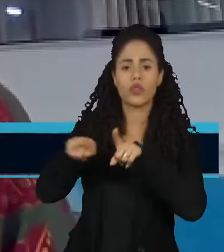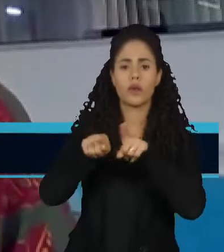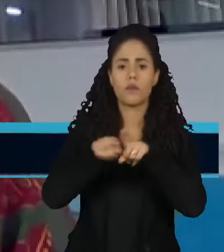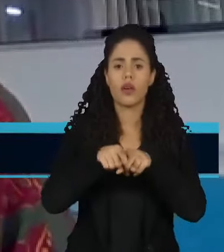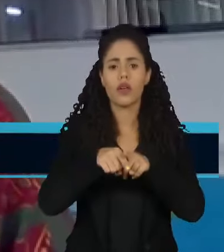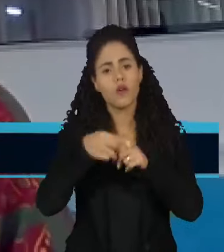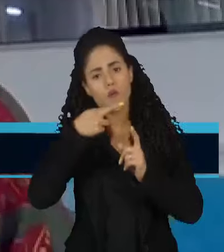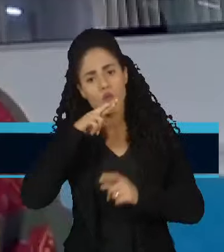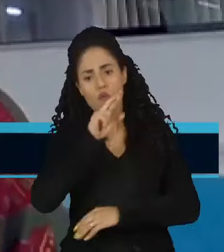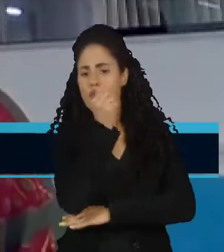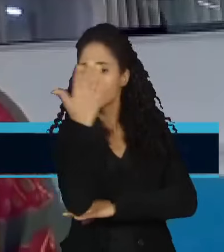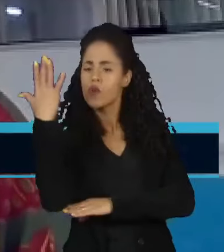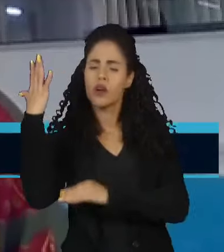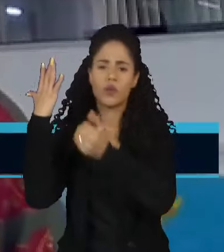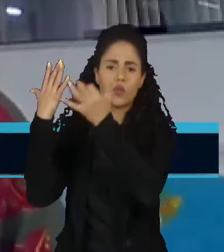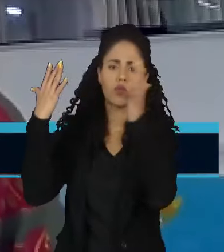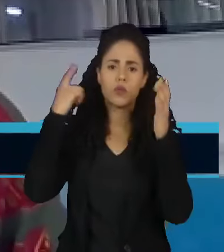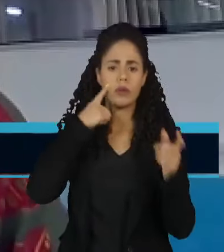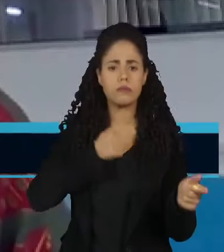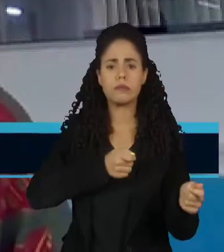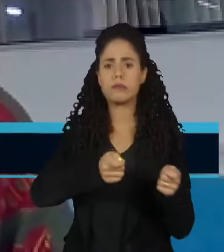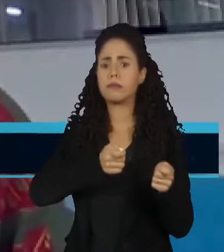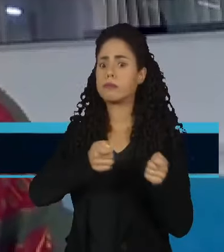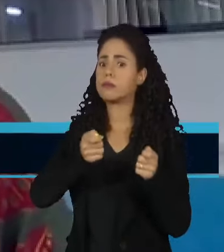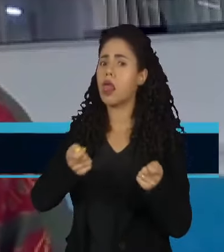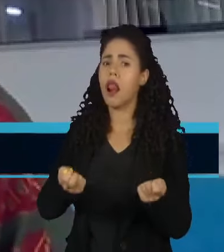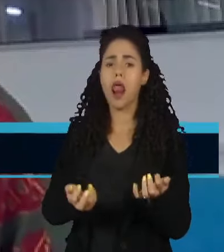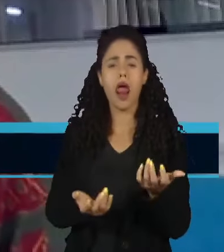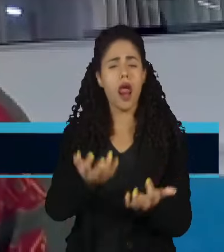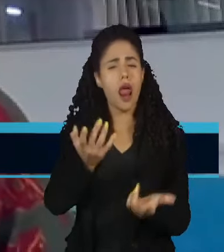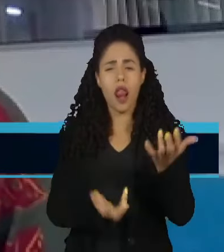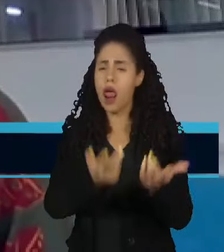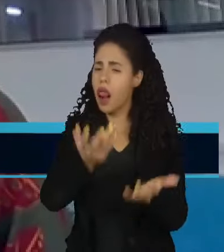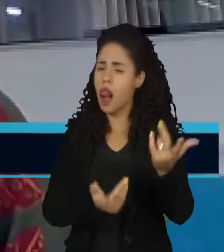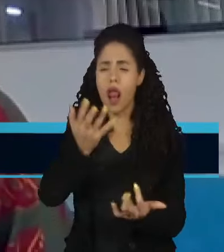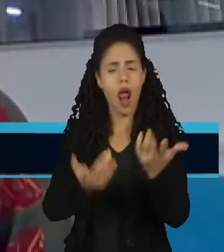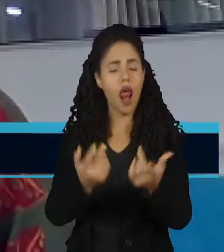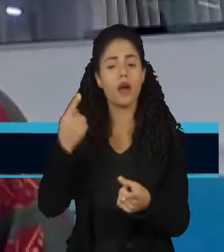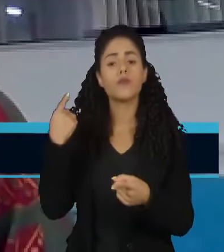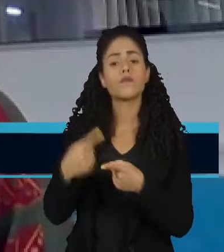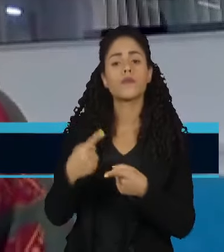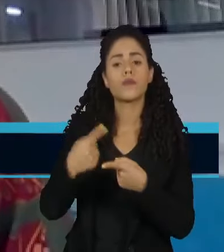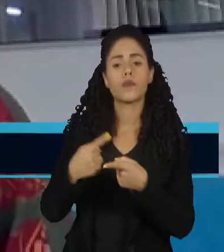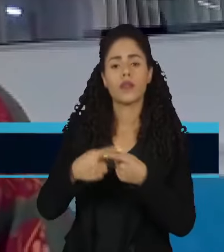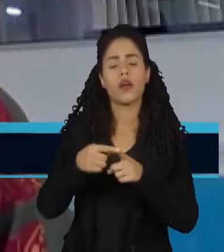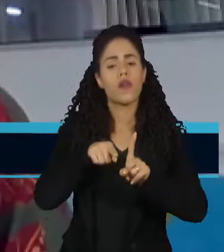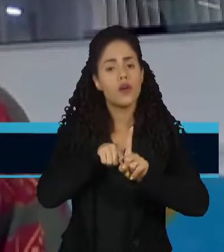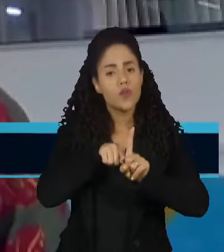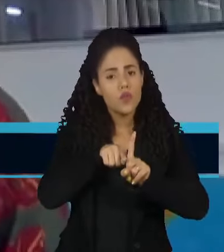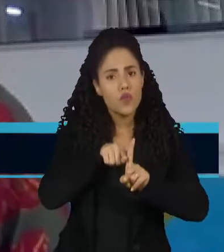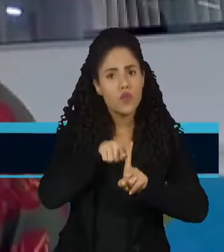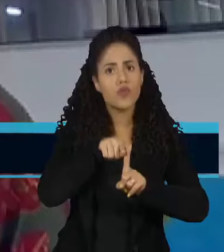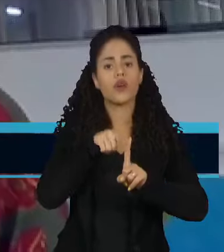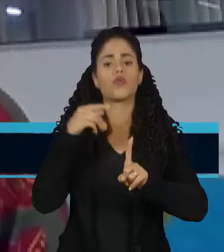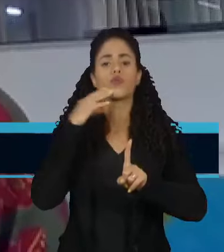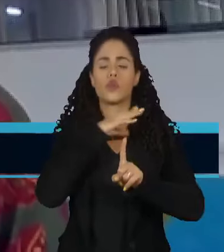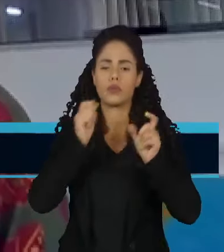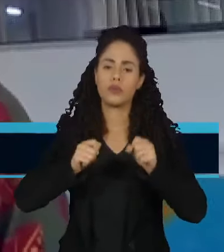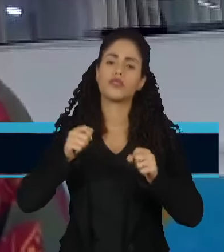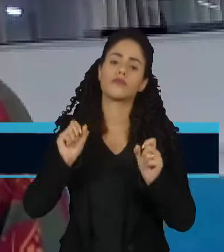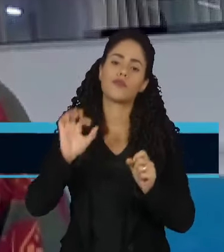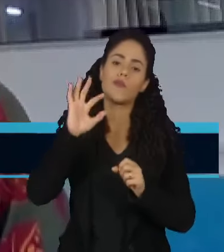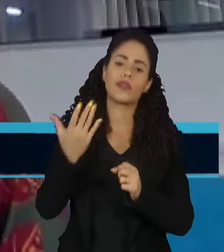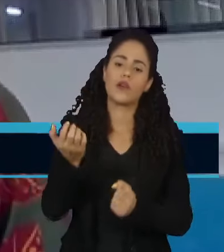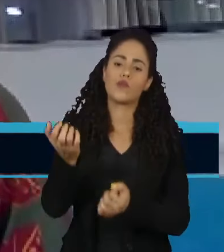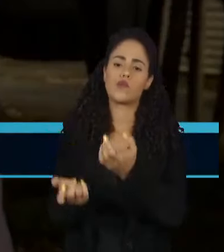esse fogo ficou incontrolável, porque as condições climáticas estavam muito propícias para uma